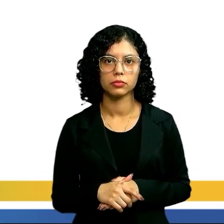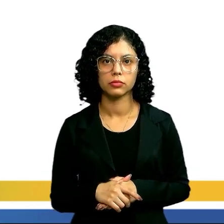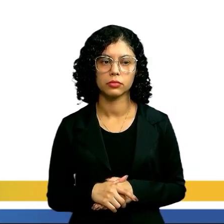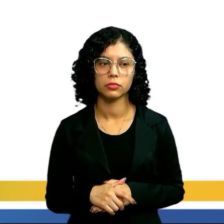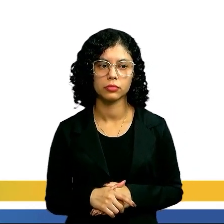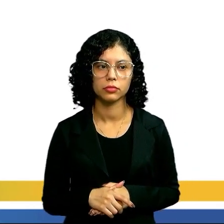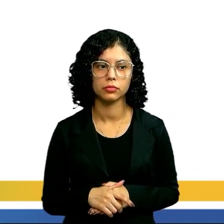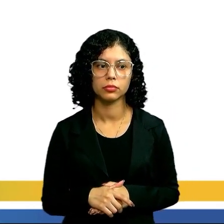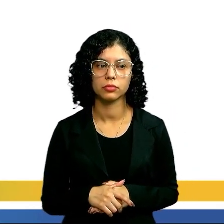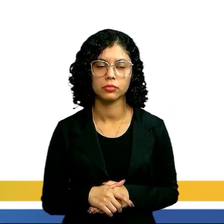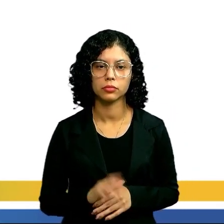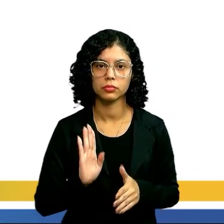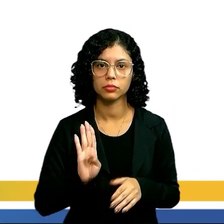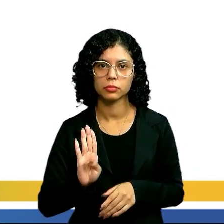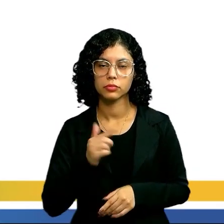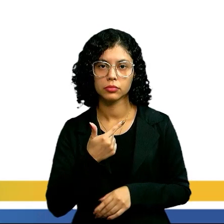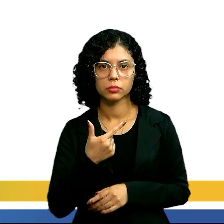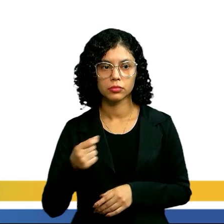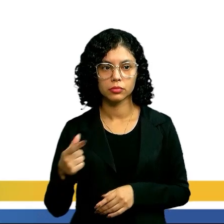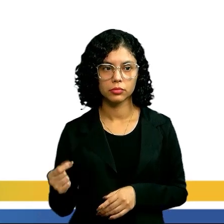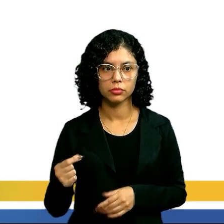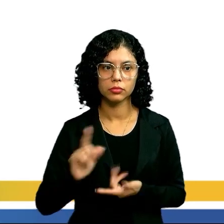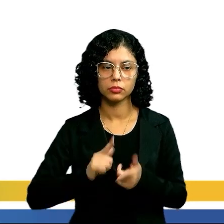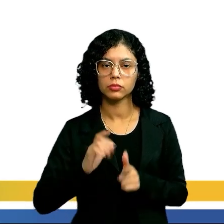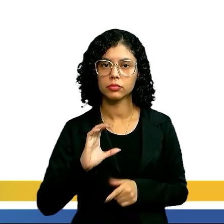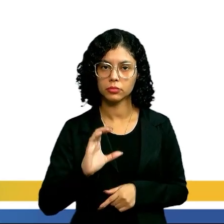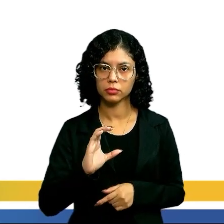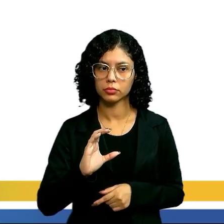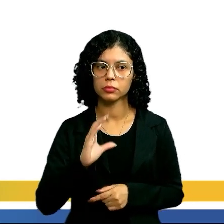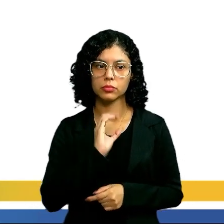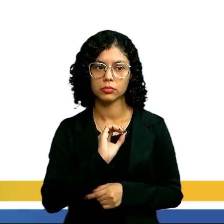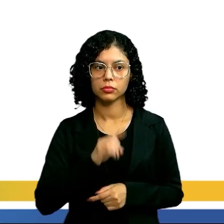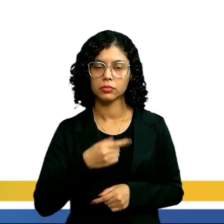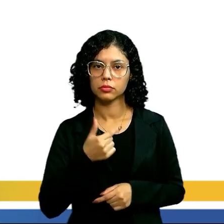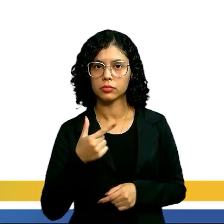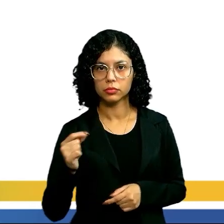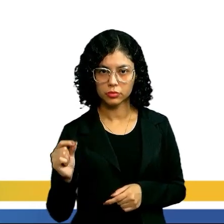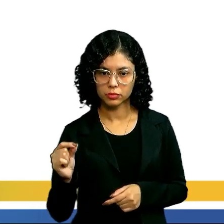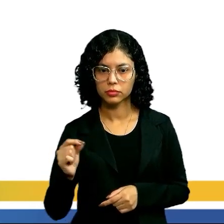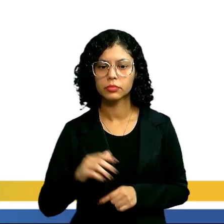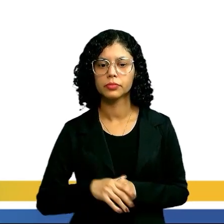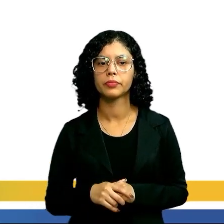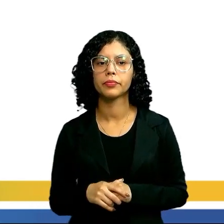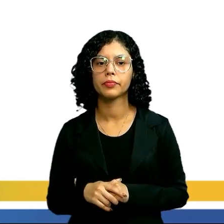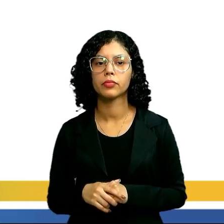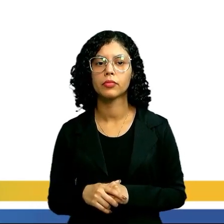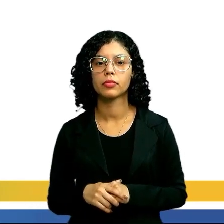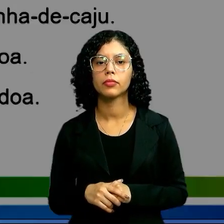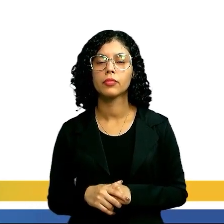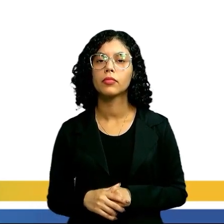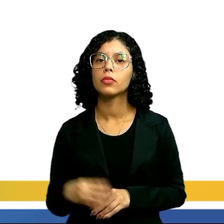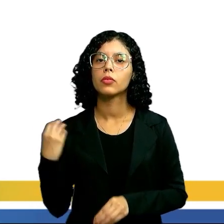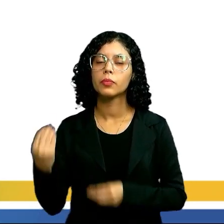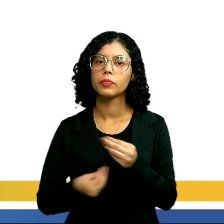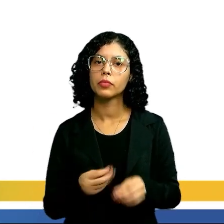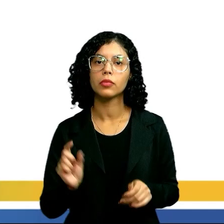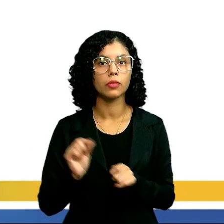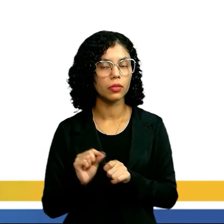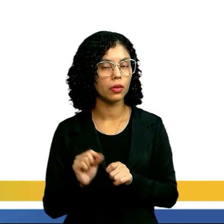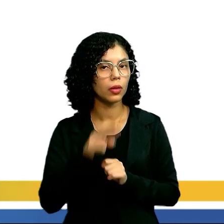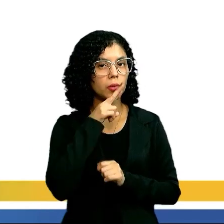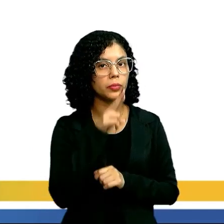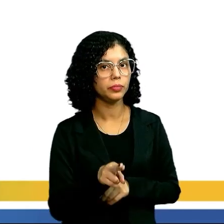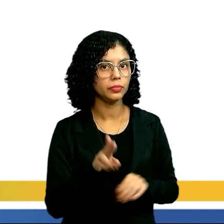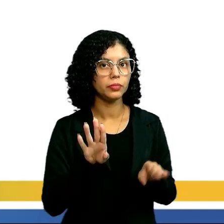Na letra B, ele trabalha com 200, mas na letra C, 0,200. Como é que a gente faz pra ver uma